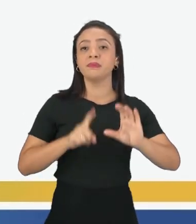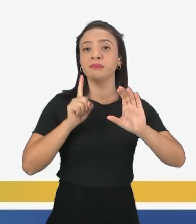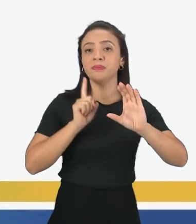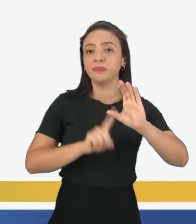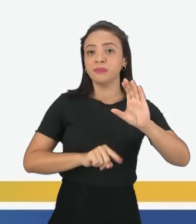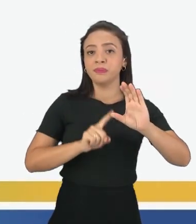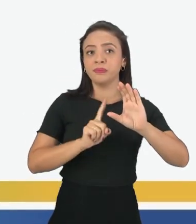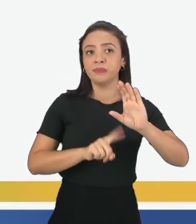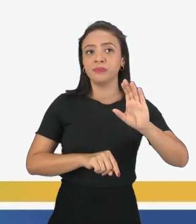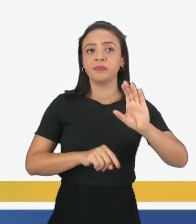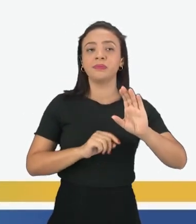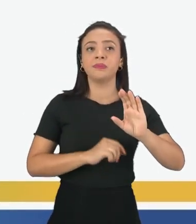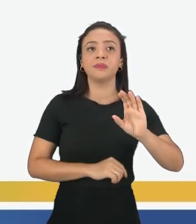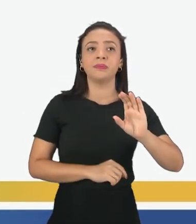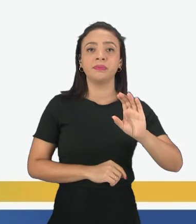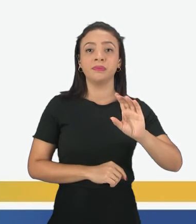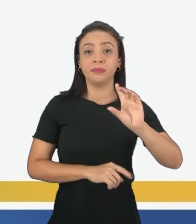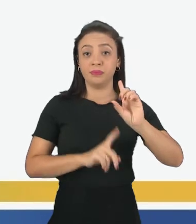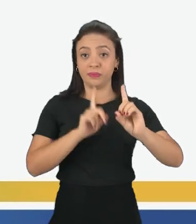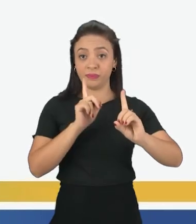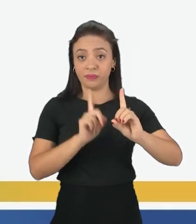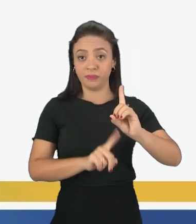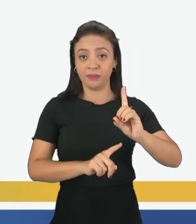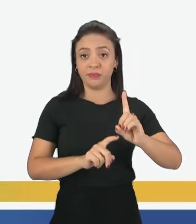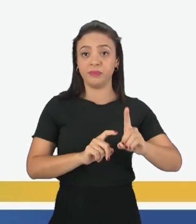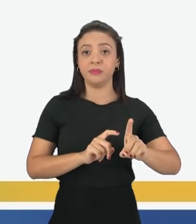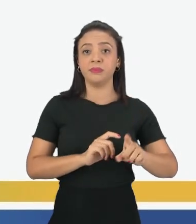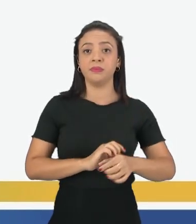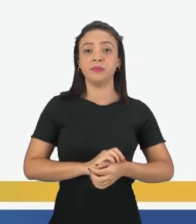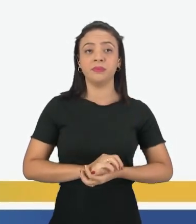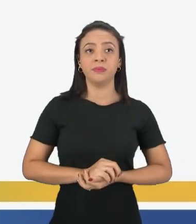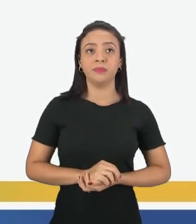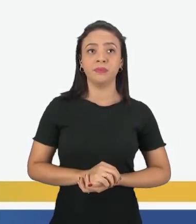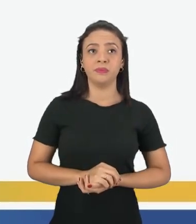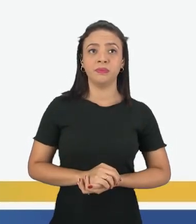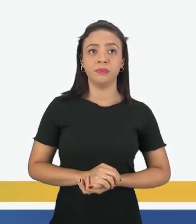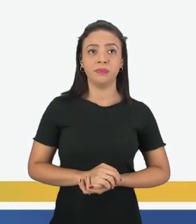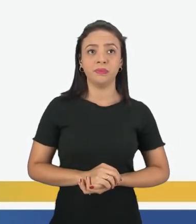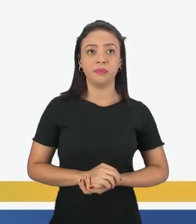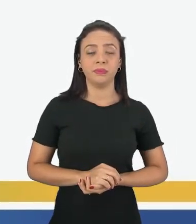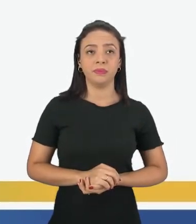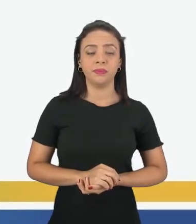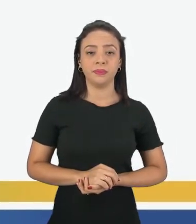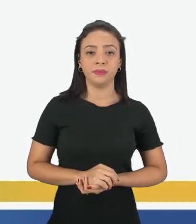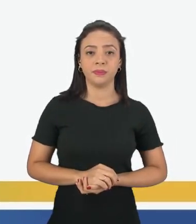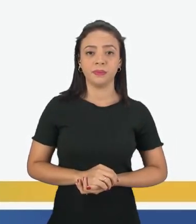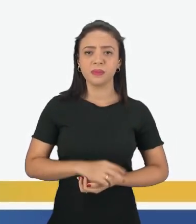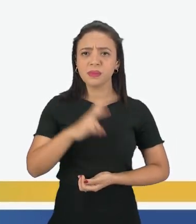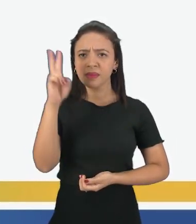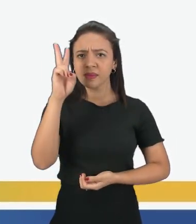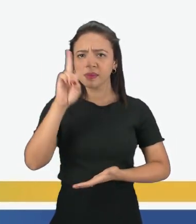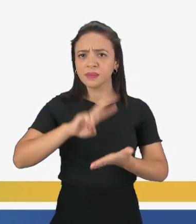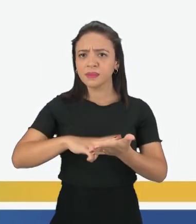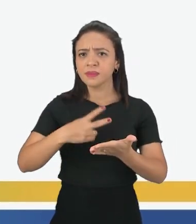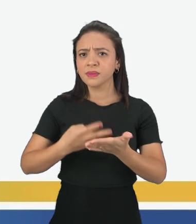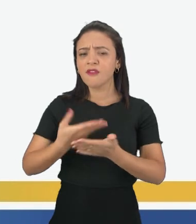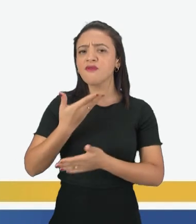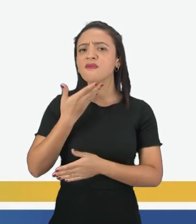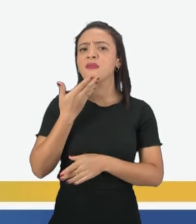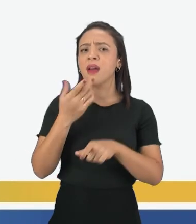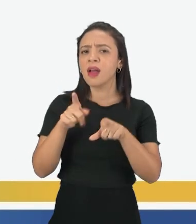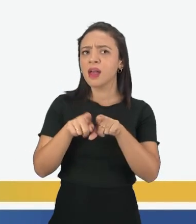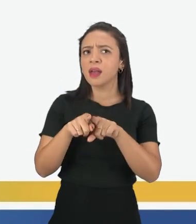C. See you tomorrow. E letra D. Good night. Lembra, pessoal? Tá fácil, né?